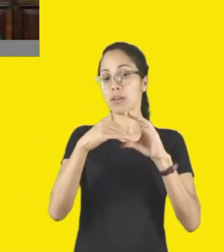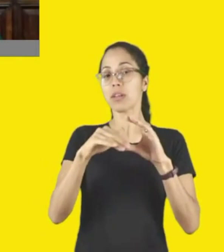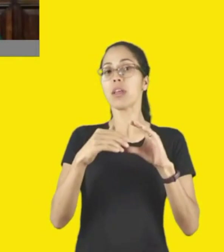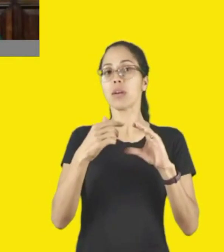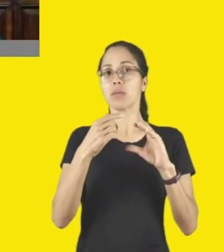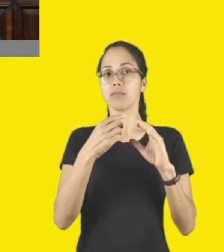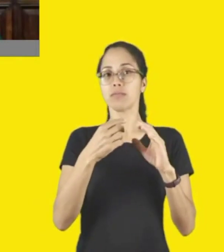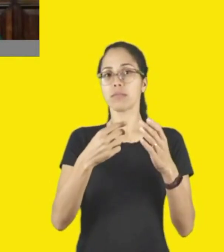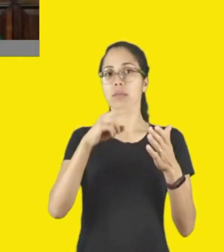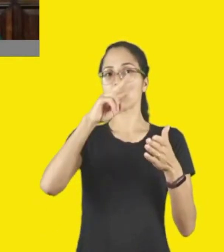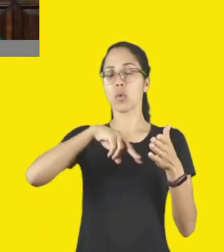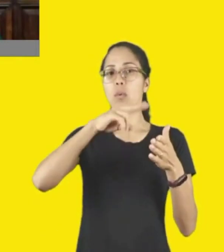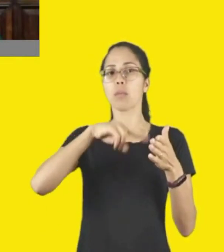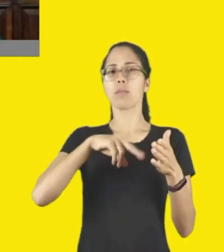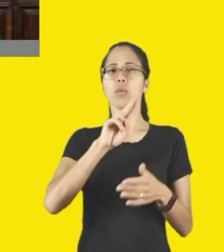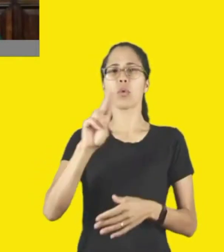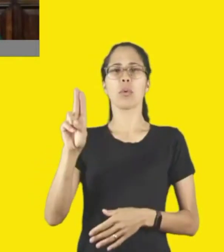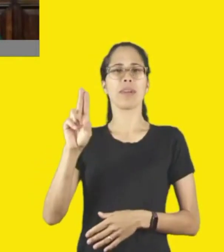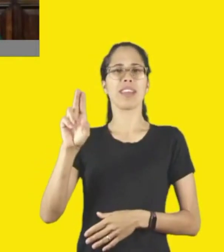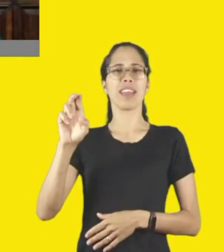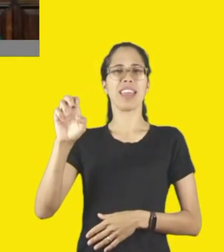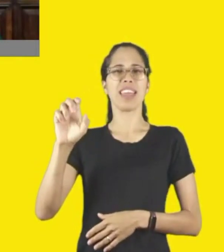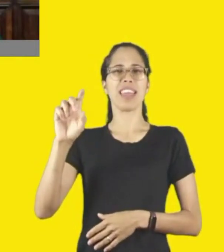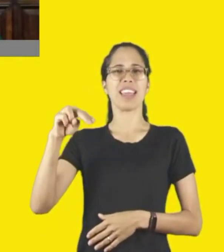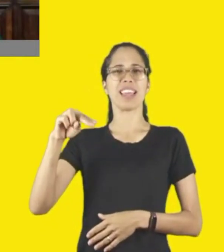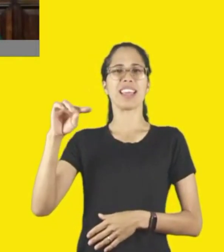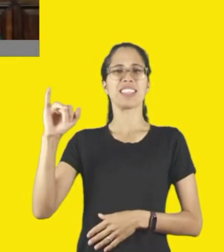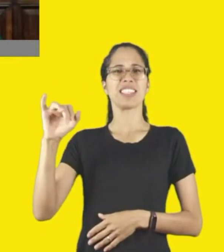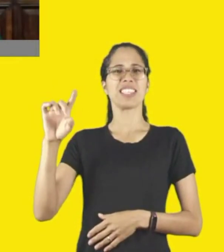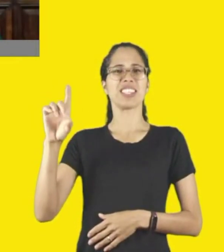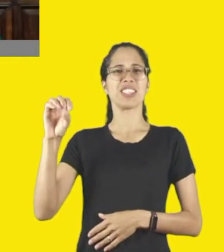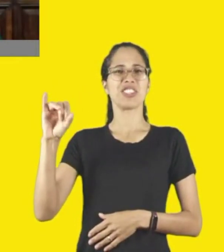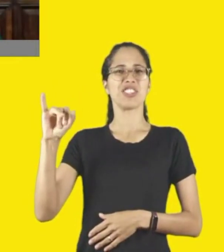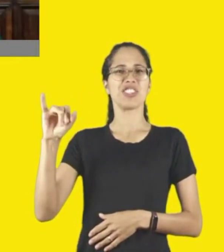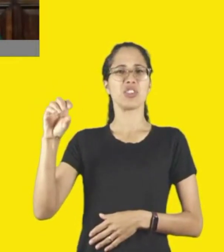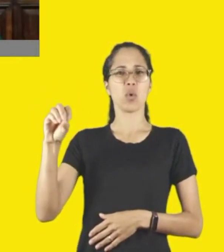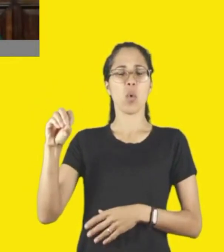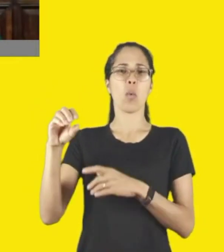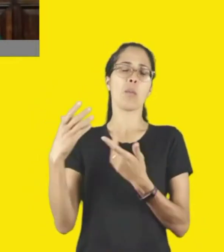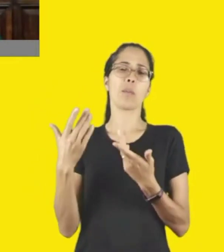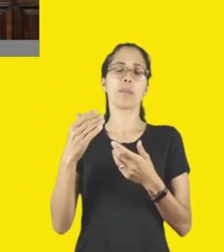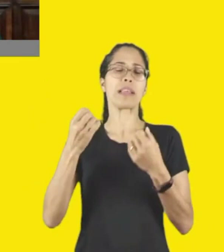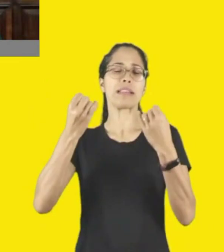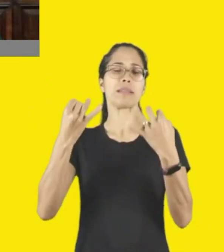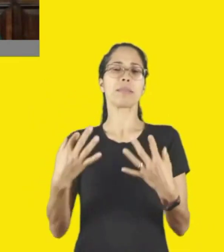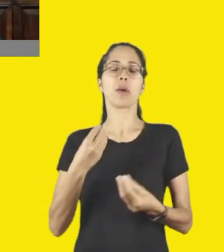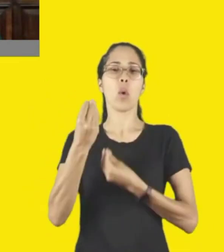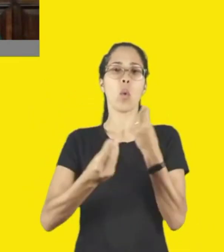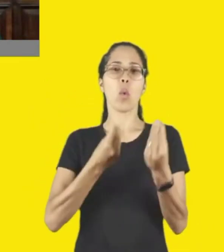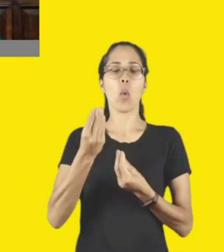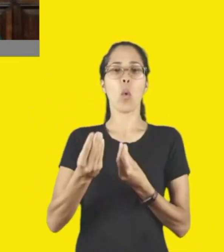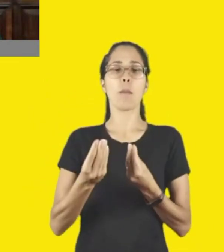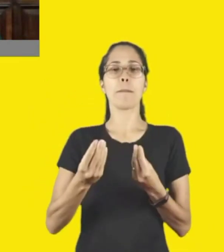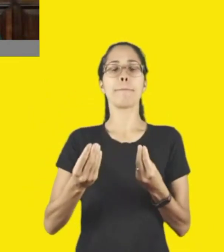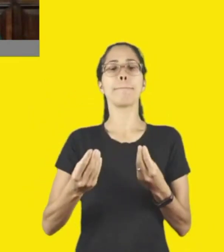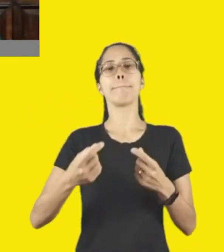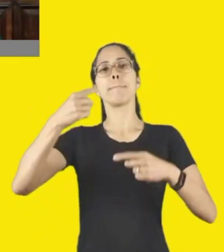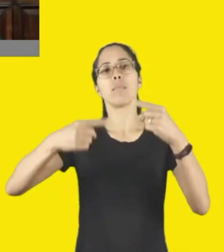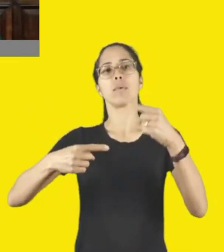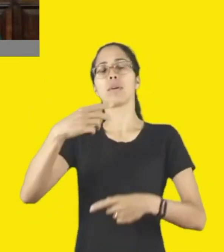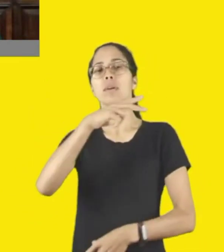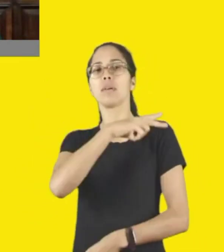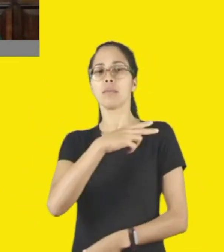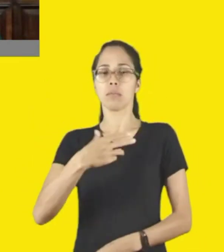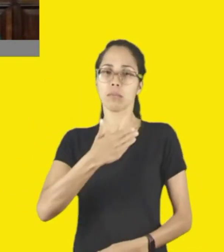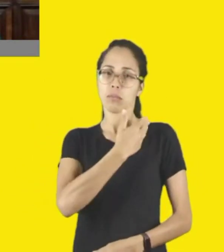enviado por Emílio Penariol, não seria uma pergunta, mas trazer um relato de como essas políticas públicas que são ao Circuito Sesc de Artes